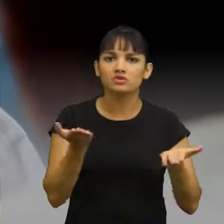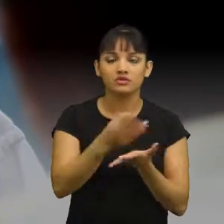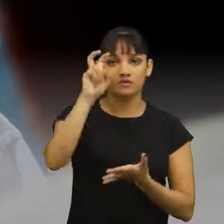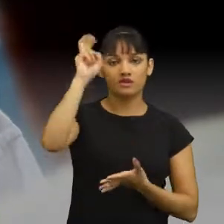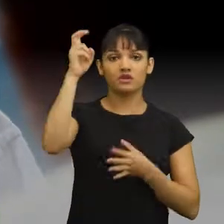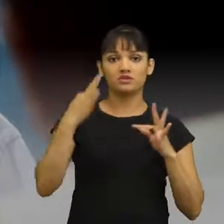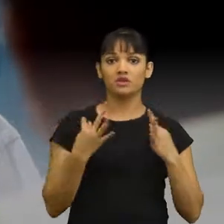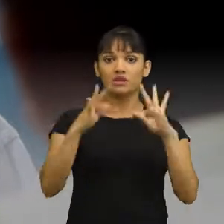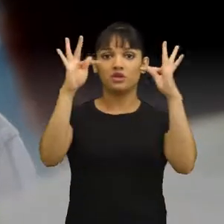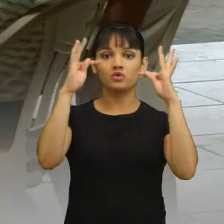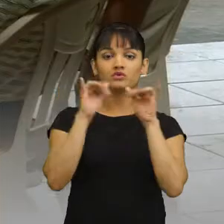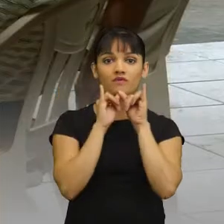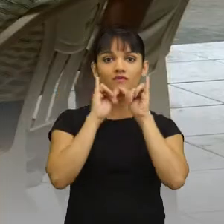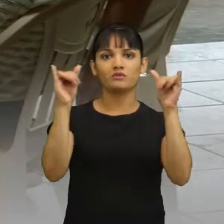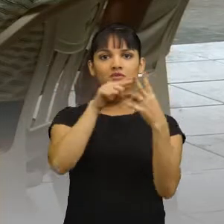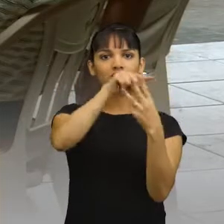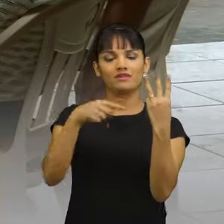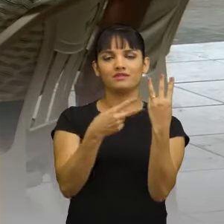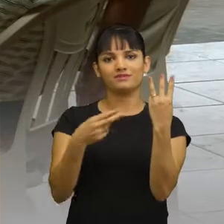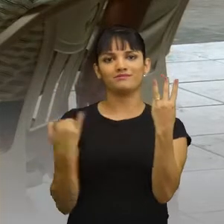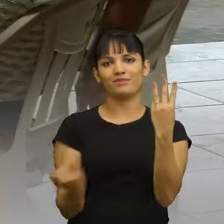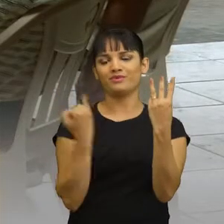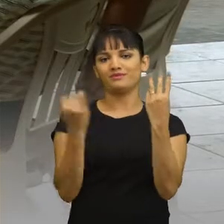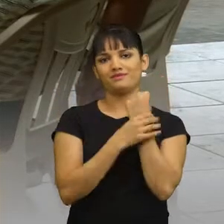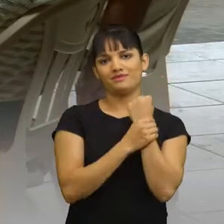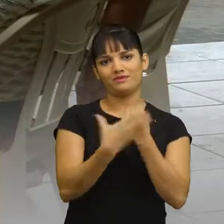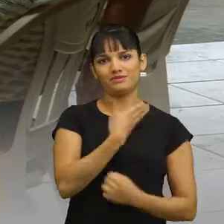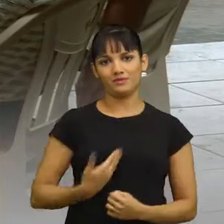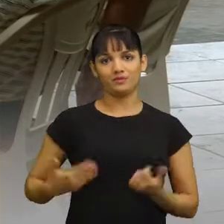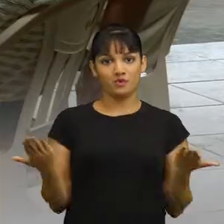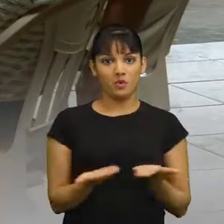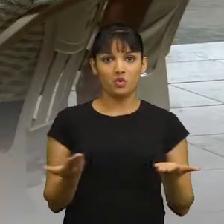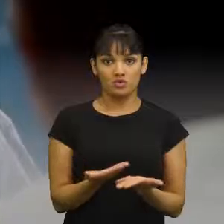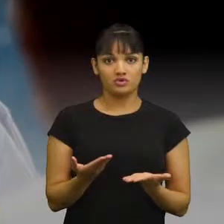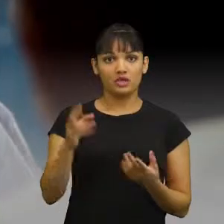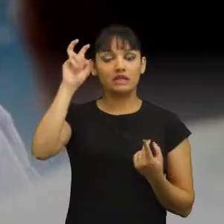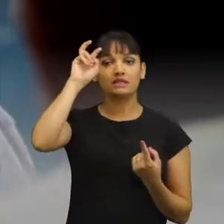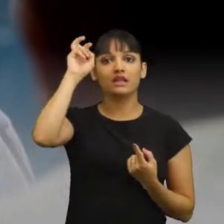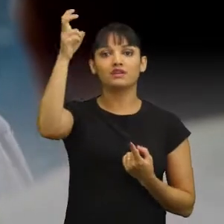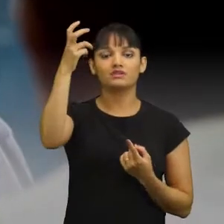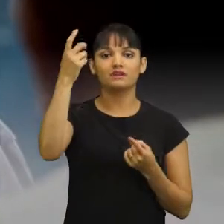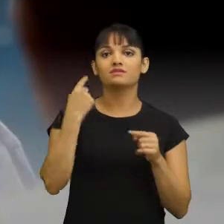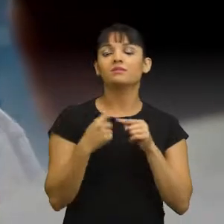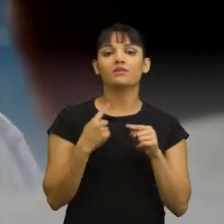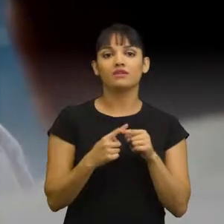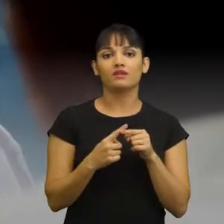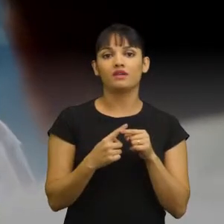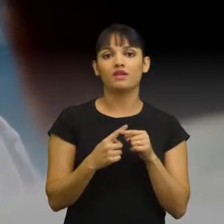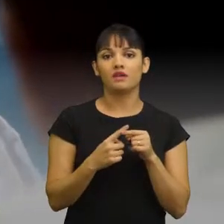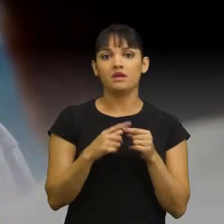e informação. É um tripé importante na segurança pública moderna. A inteligência é para isso. A